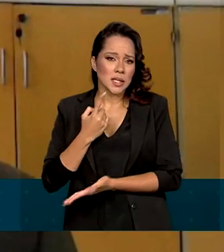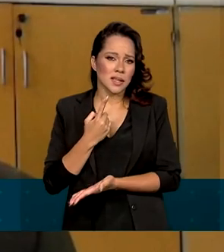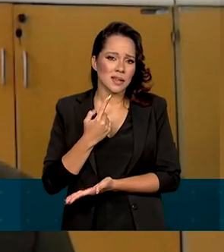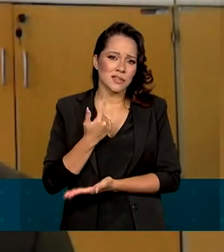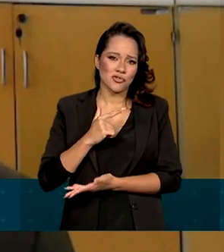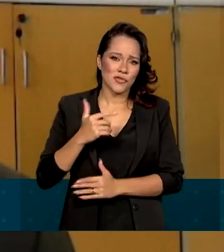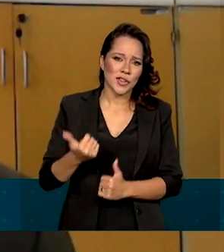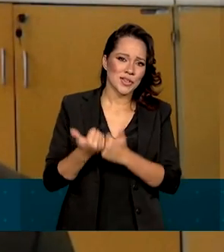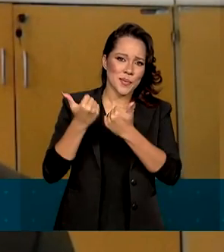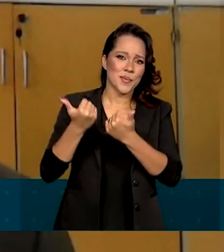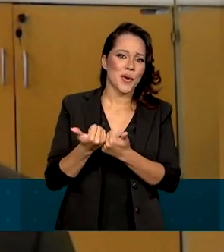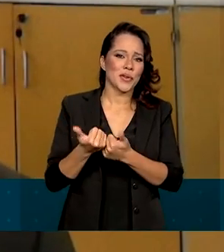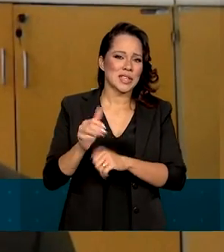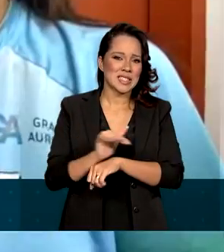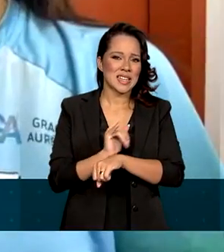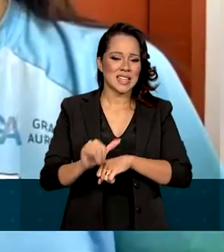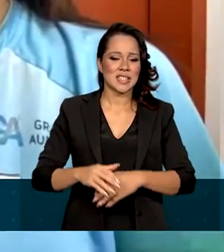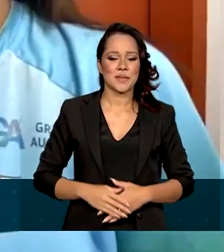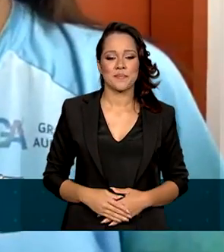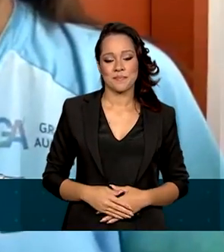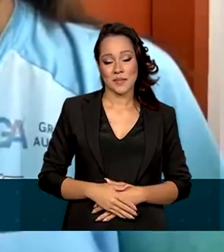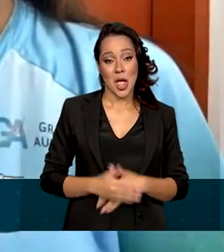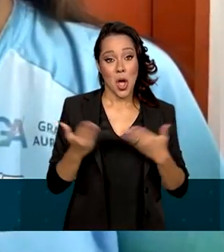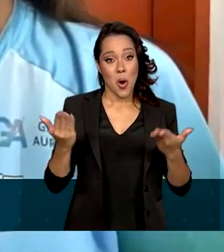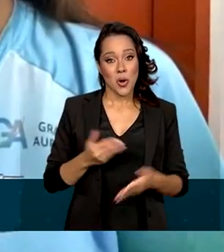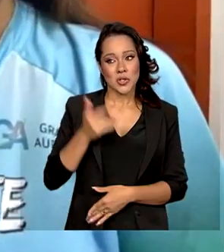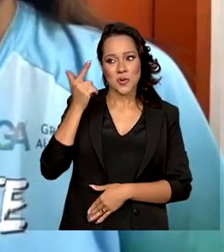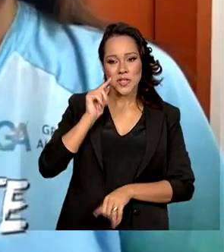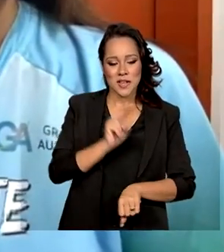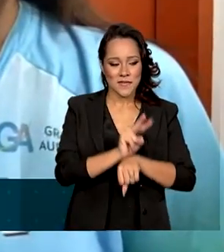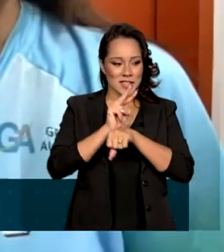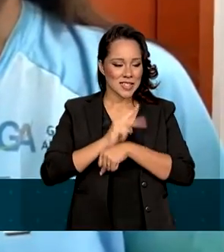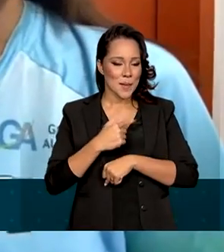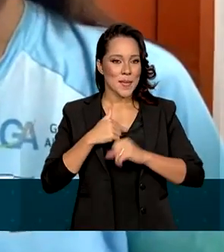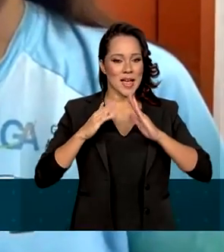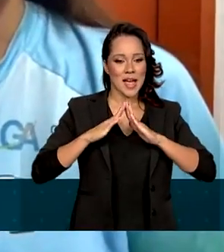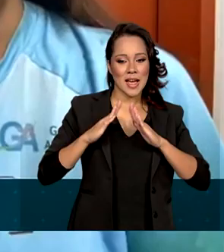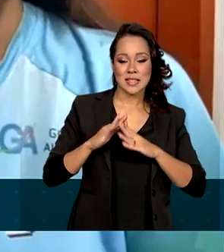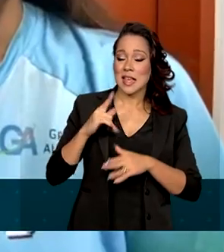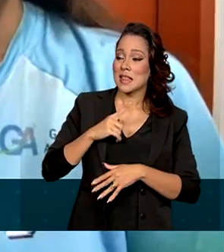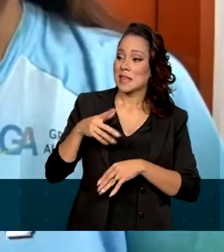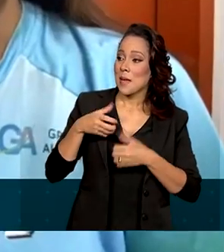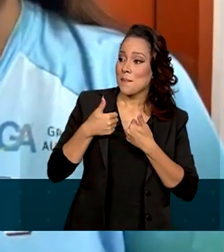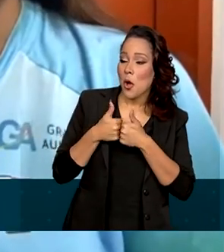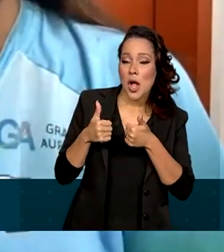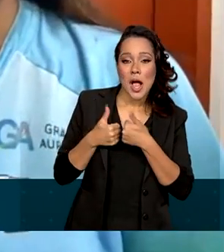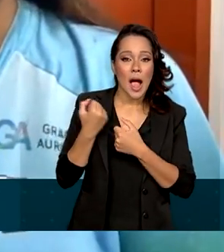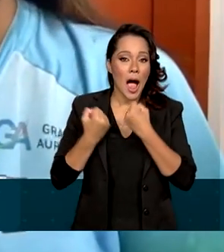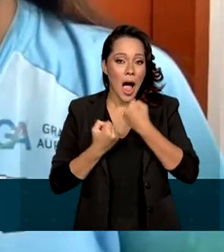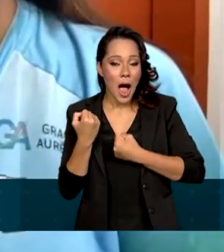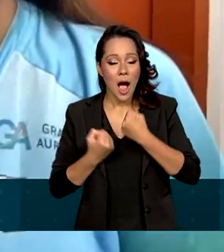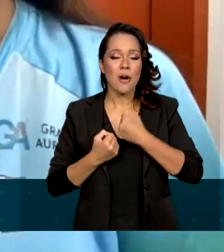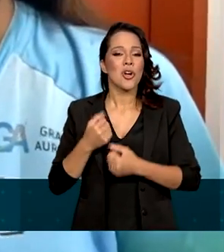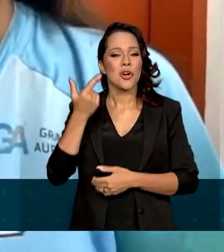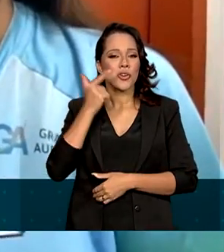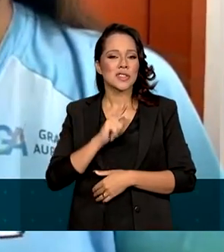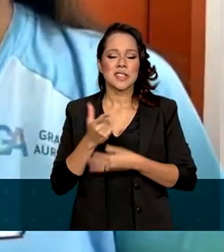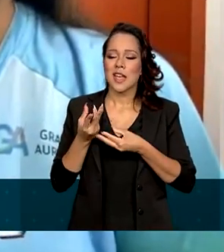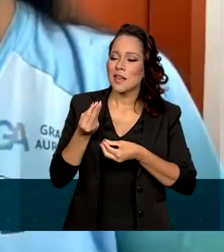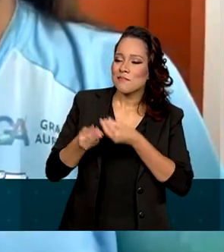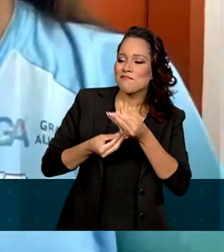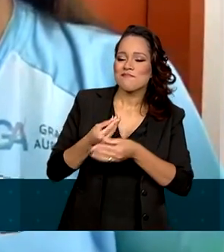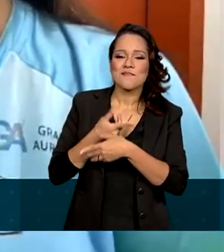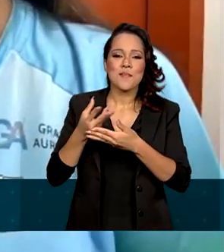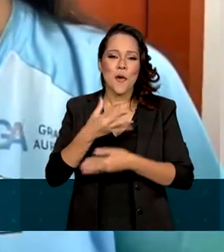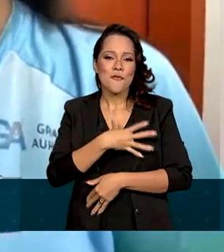dessa estratégia. Hoje, consegui financiar a minha casa, ter o meu transporte, posso dar uma quadrada de vida para o meu filho,